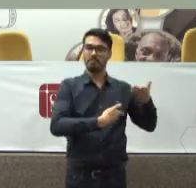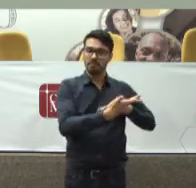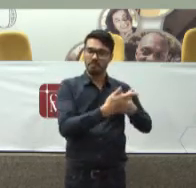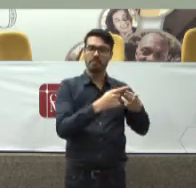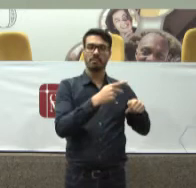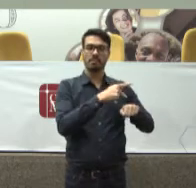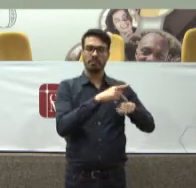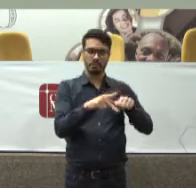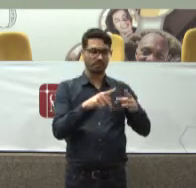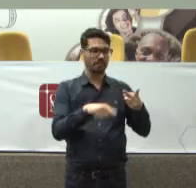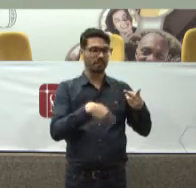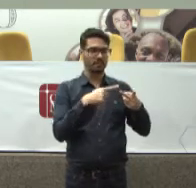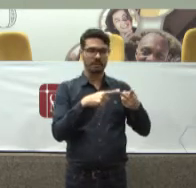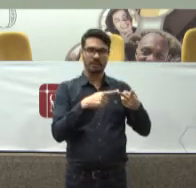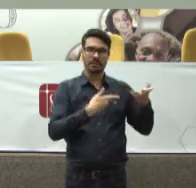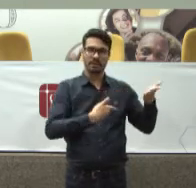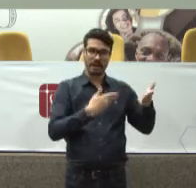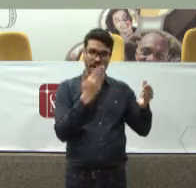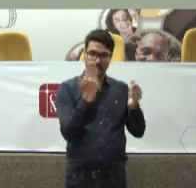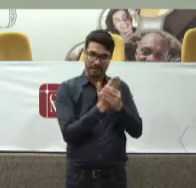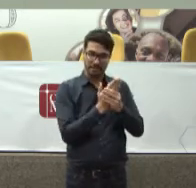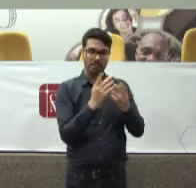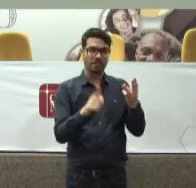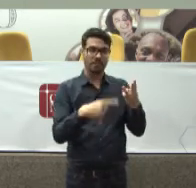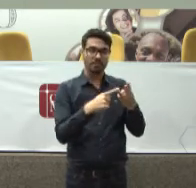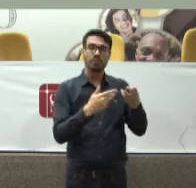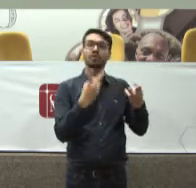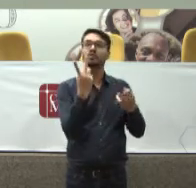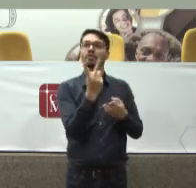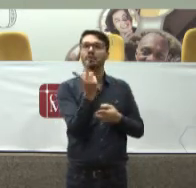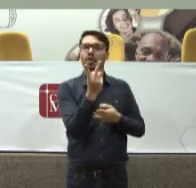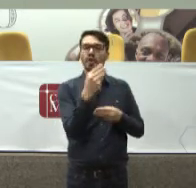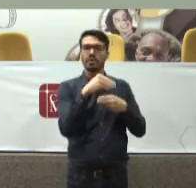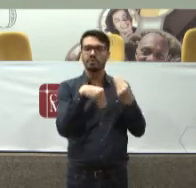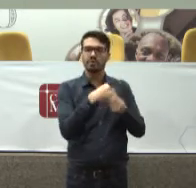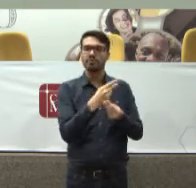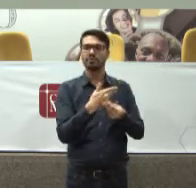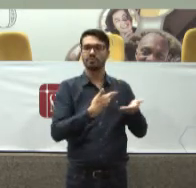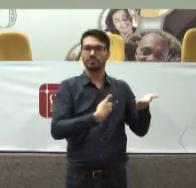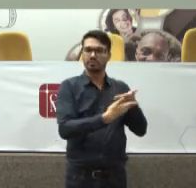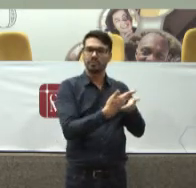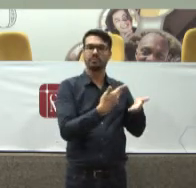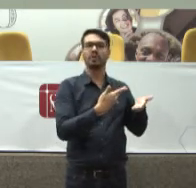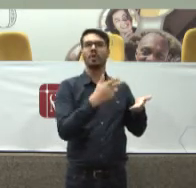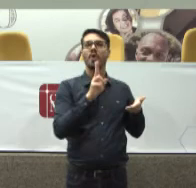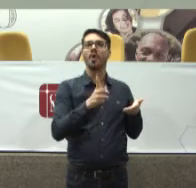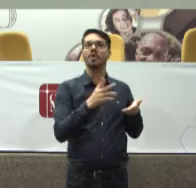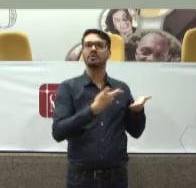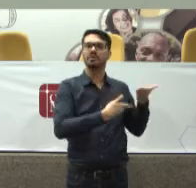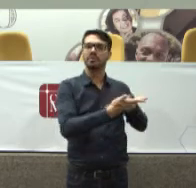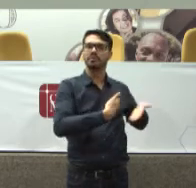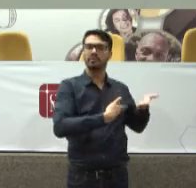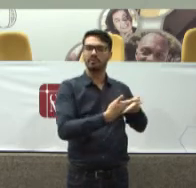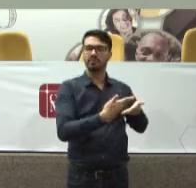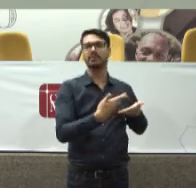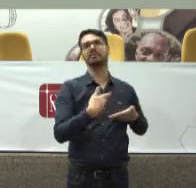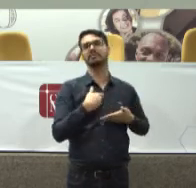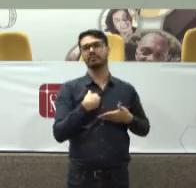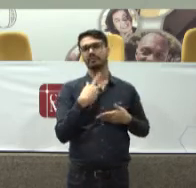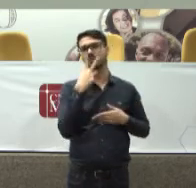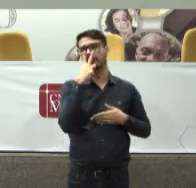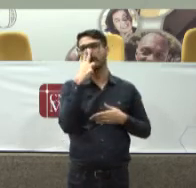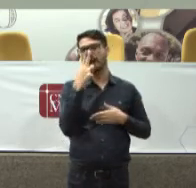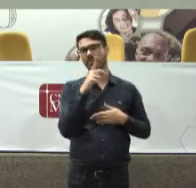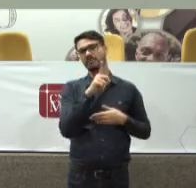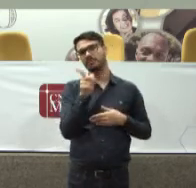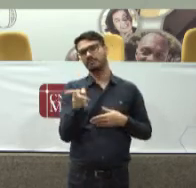pública pura E a negociação Com a ação civil pública Pelo meio Sem fechar O canal de negociação Acho que nós vamos